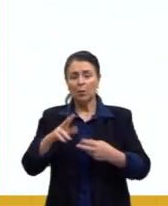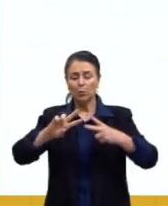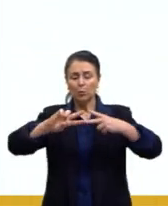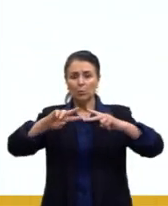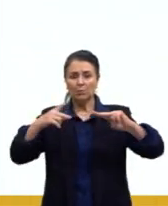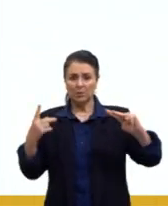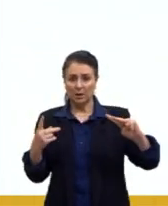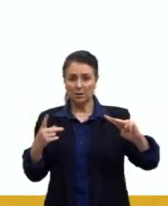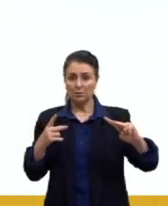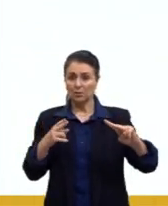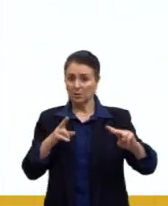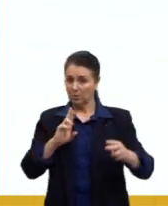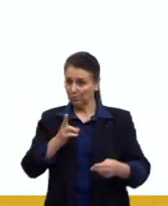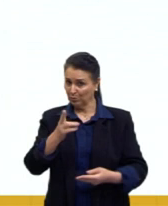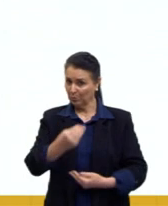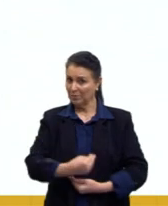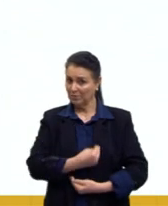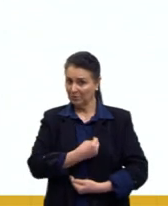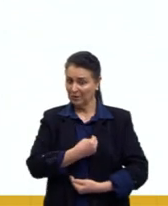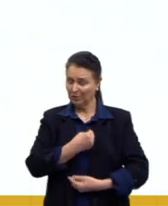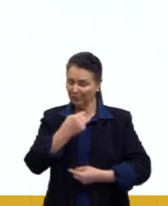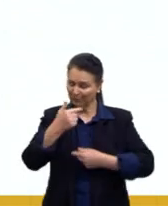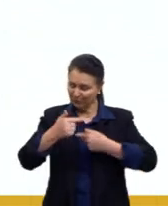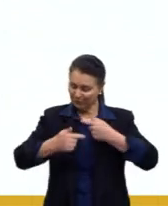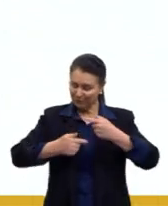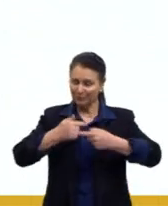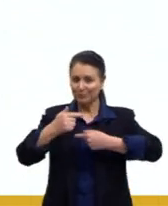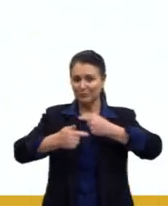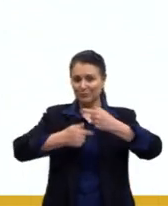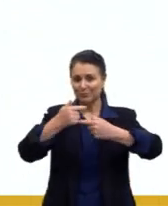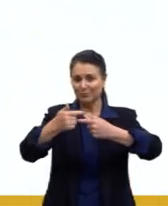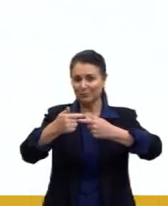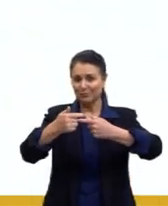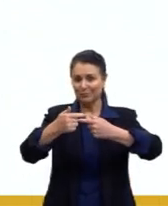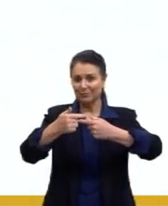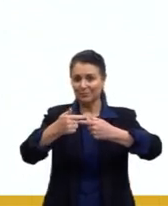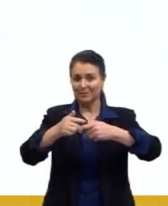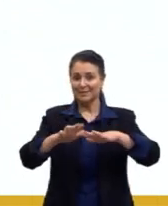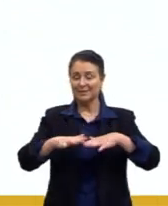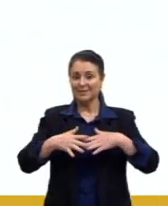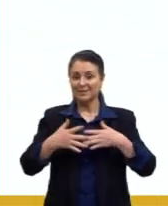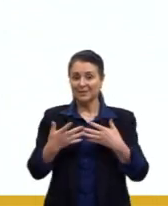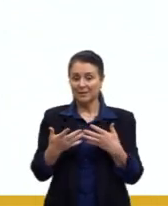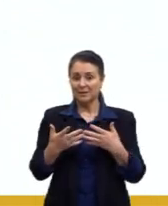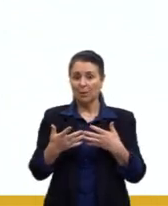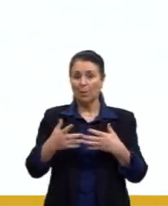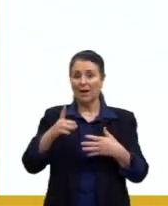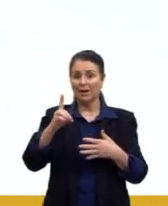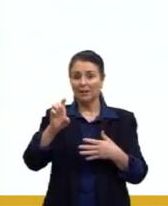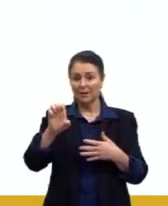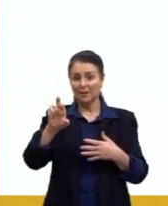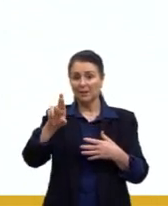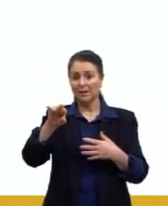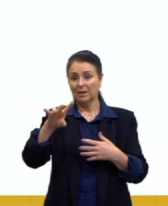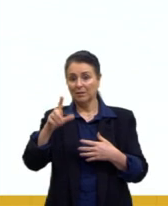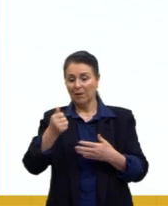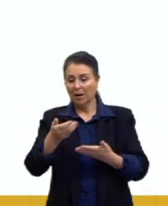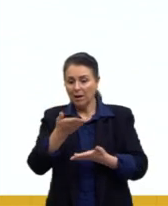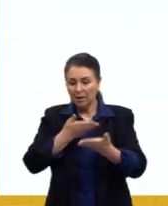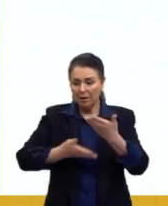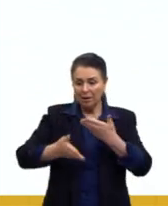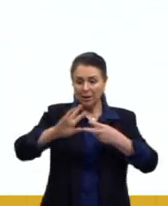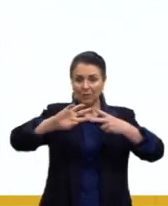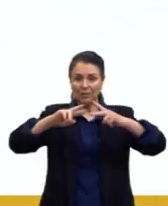desses sobreviventes vão passar para as próximas gerações. Então, a deriva genética, ela não